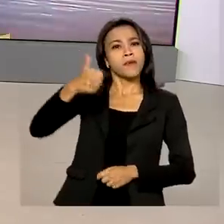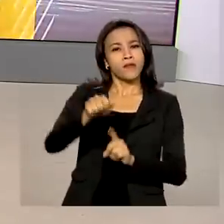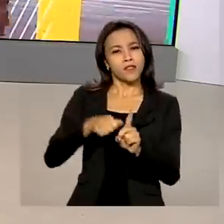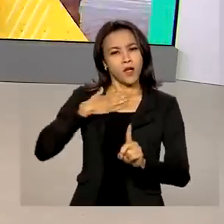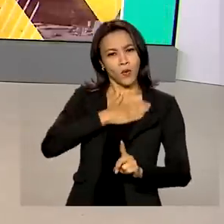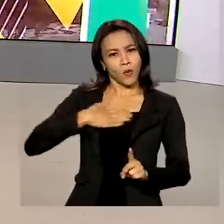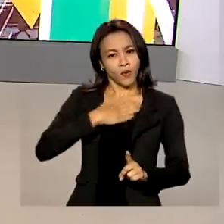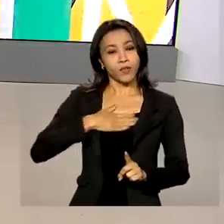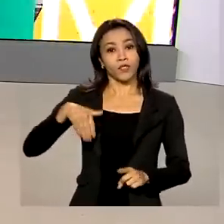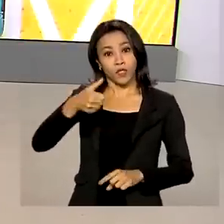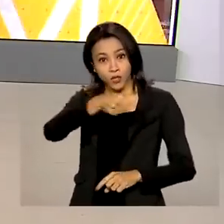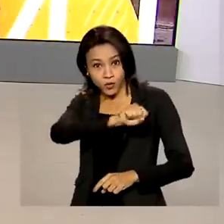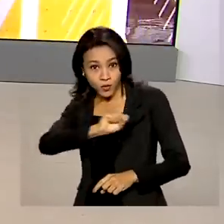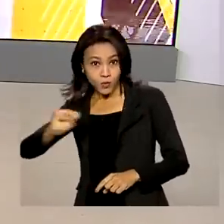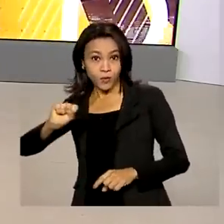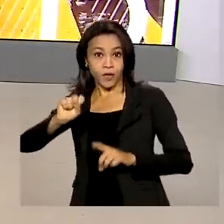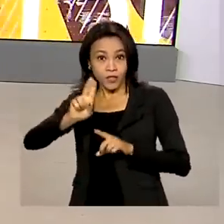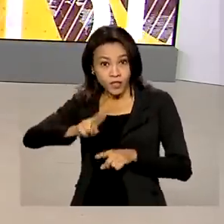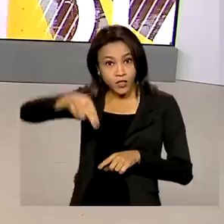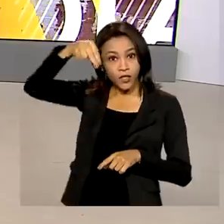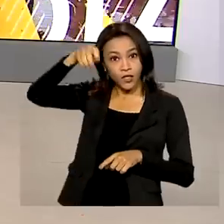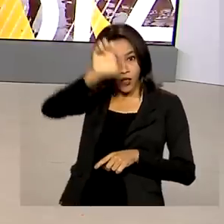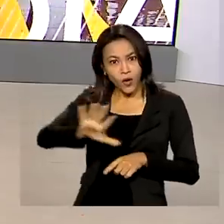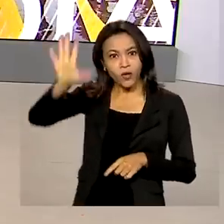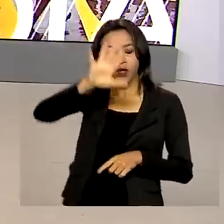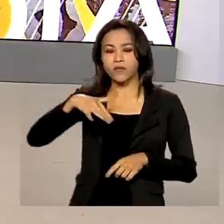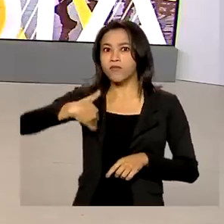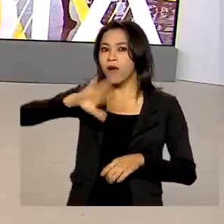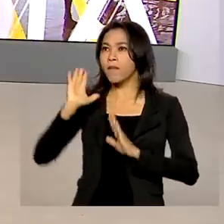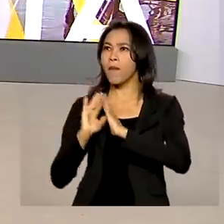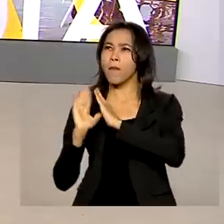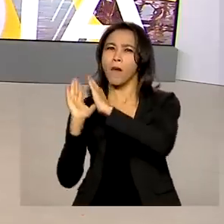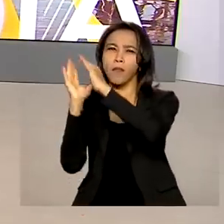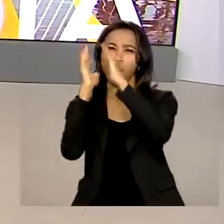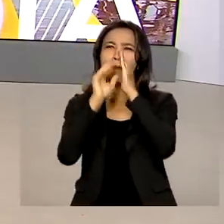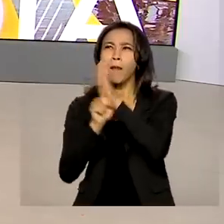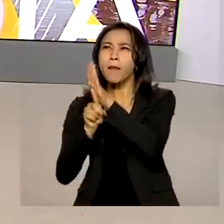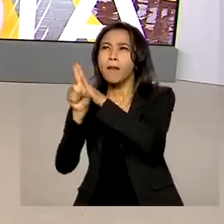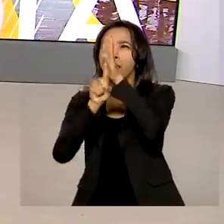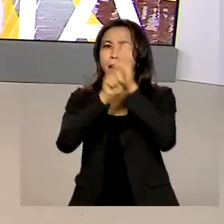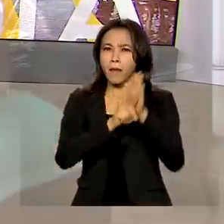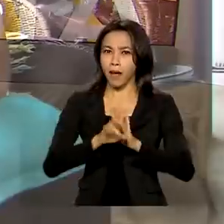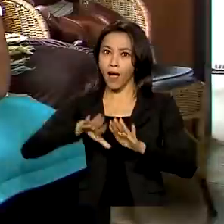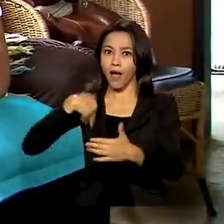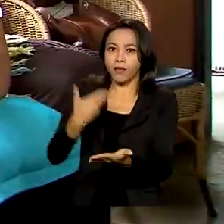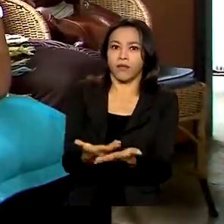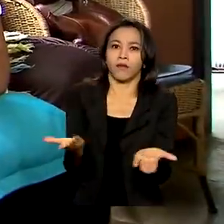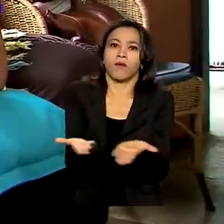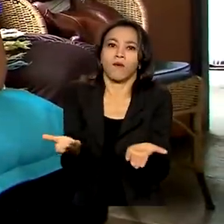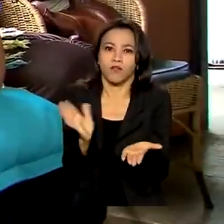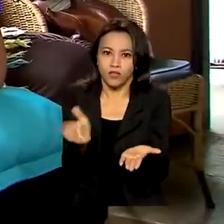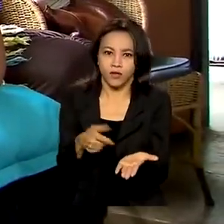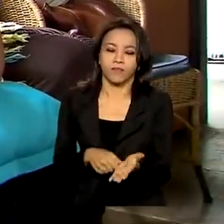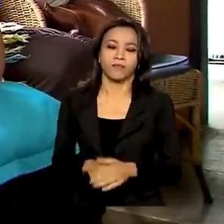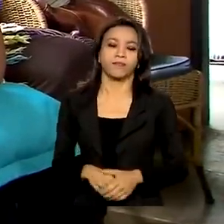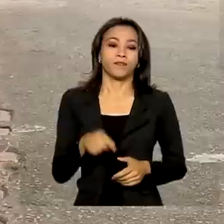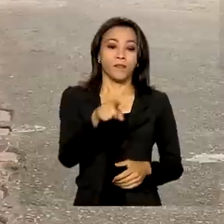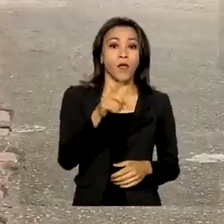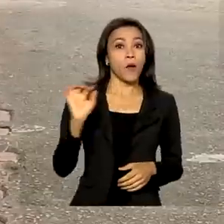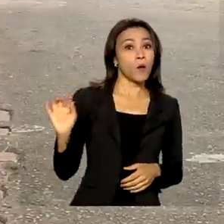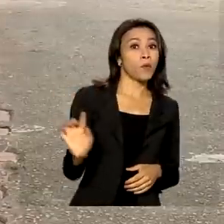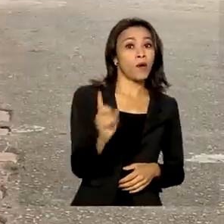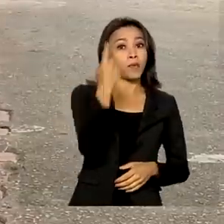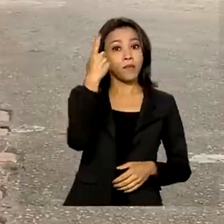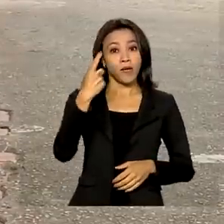e Sudeste concentram o maior número de domicílios recenseados até agora. O primeiro balanço divulgado